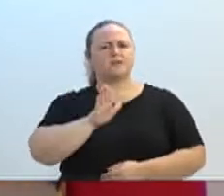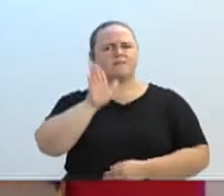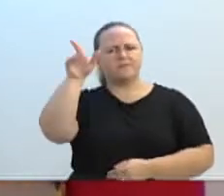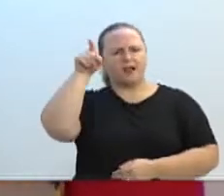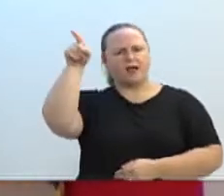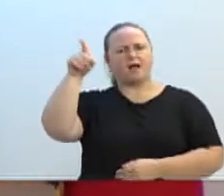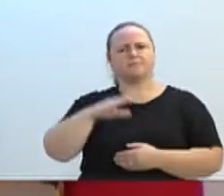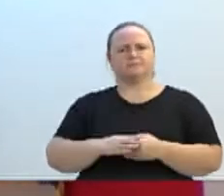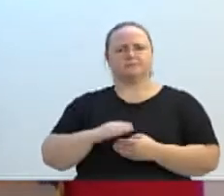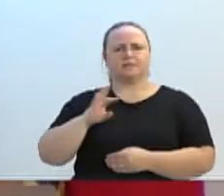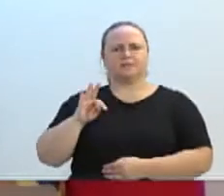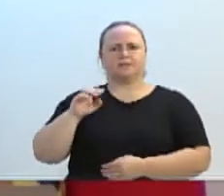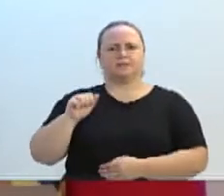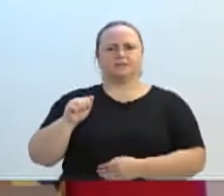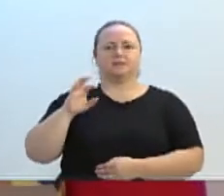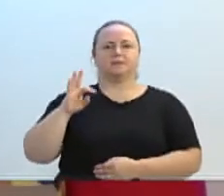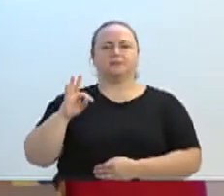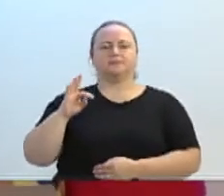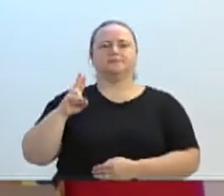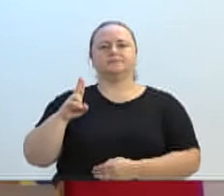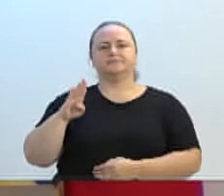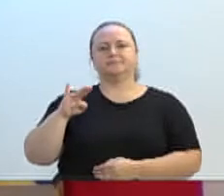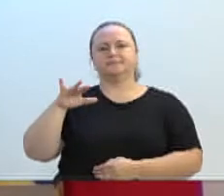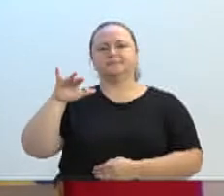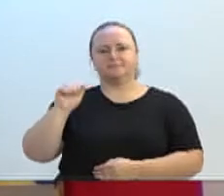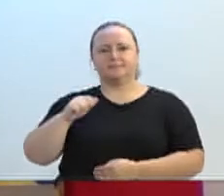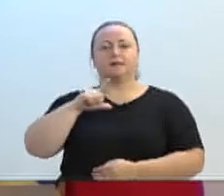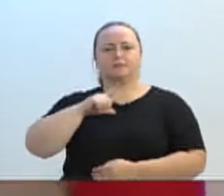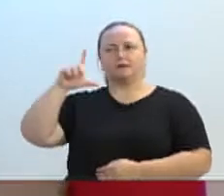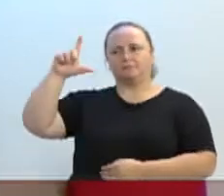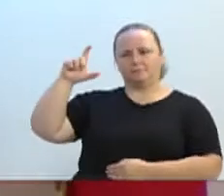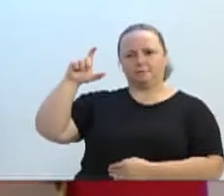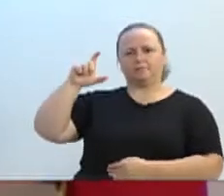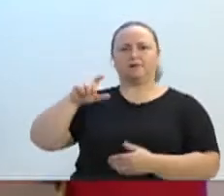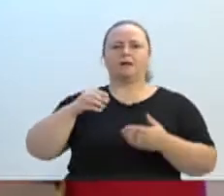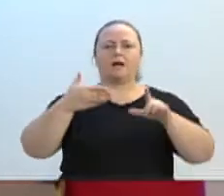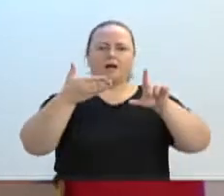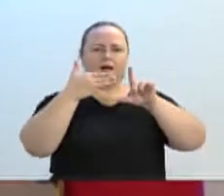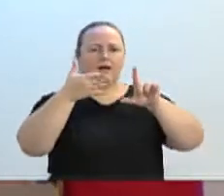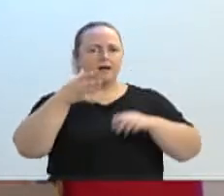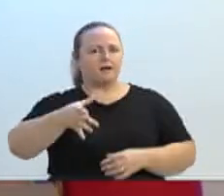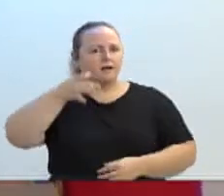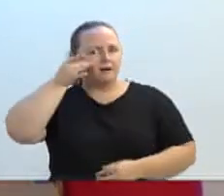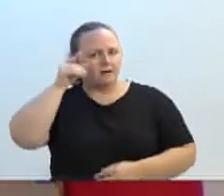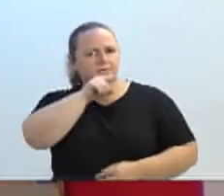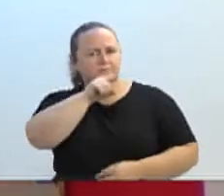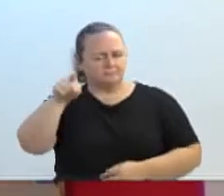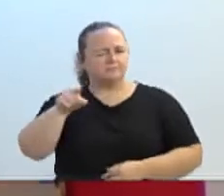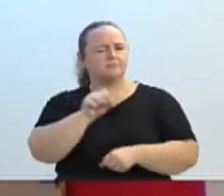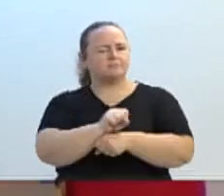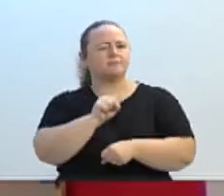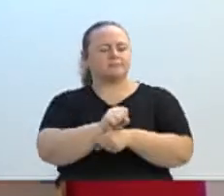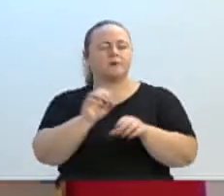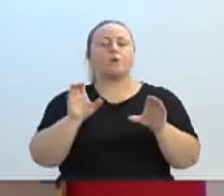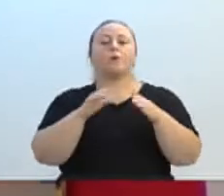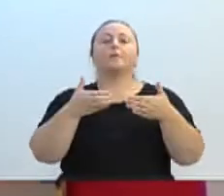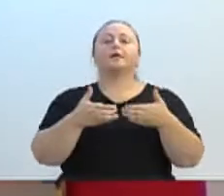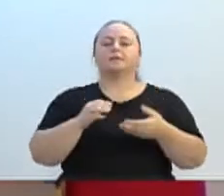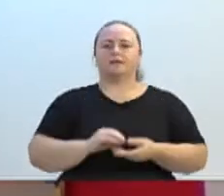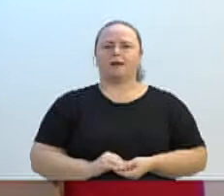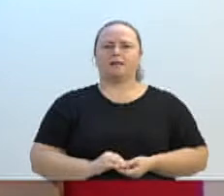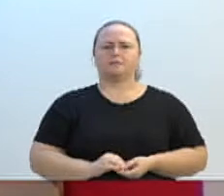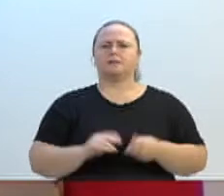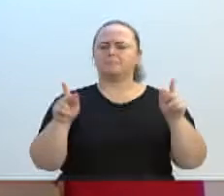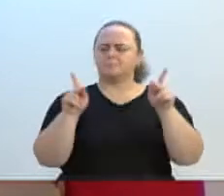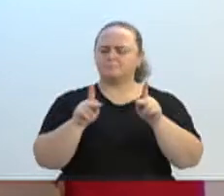problema, a comunidade está esperando o senhor lá. Pode ir lá, pode ir lá inaugurar a academia, a comunidade está esperando o senhor lá. A comunidade é pacífica,